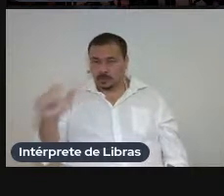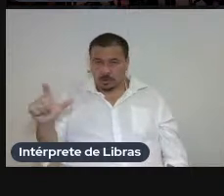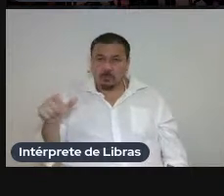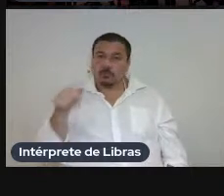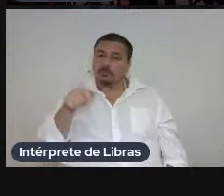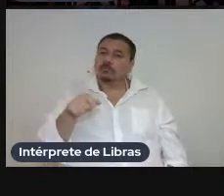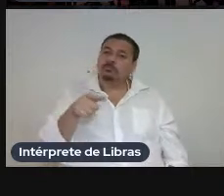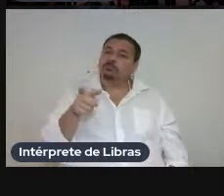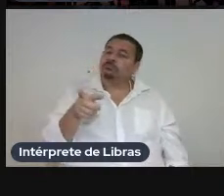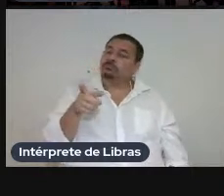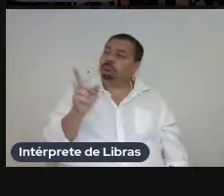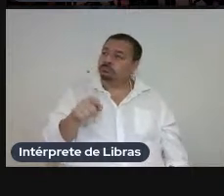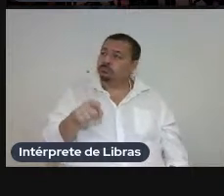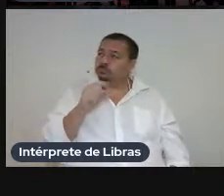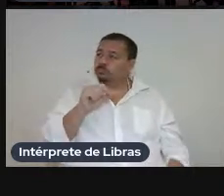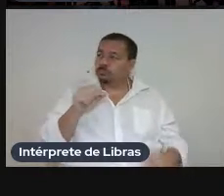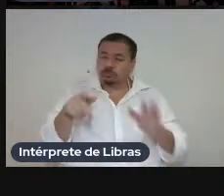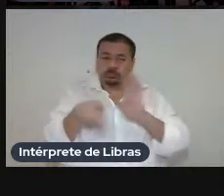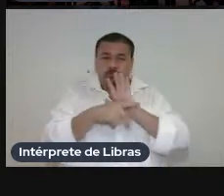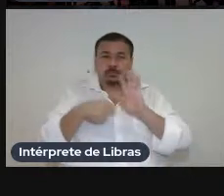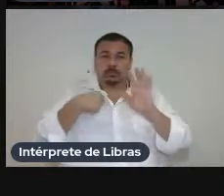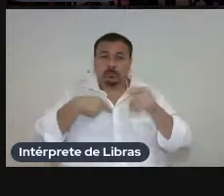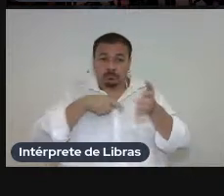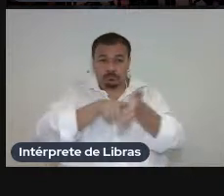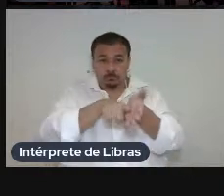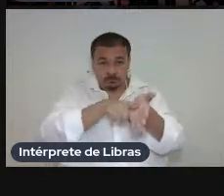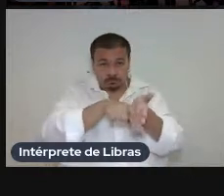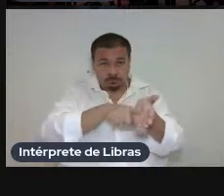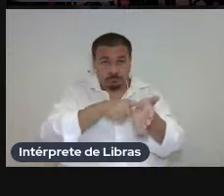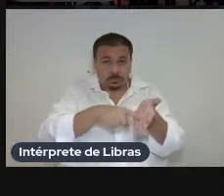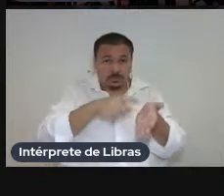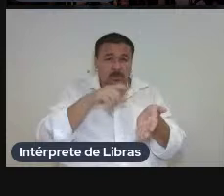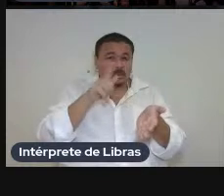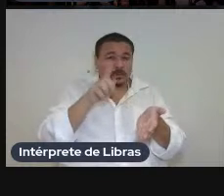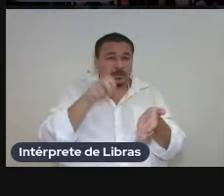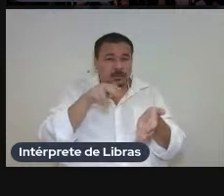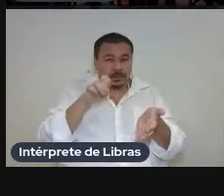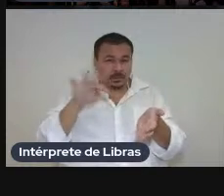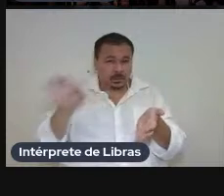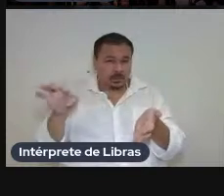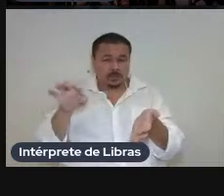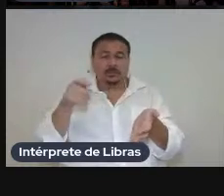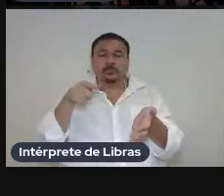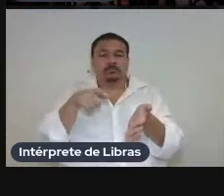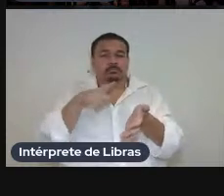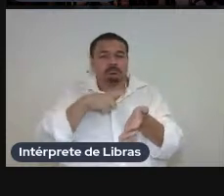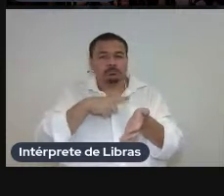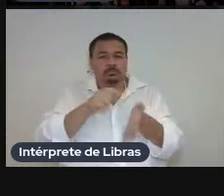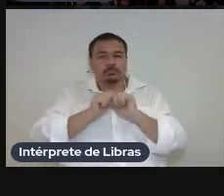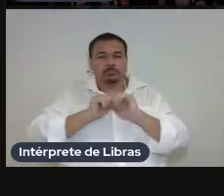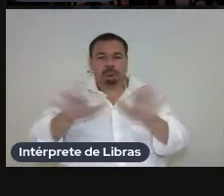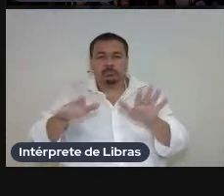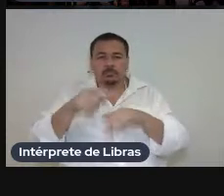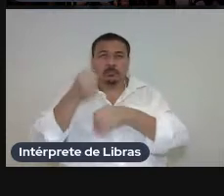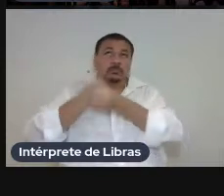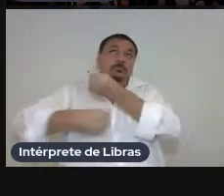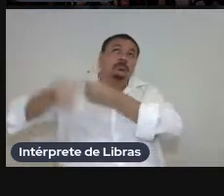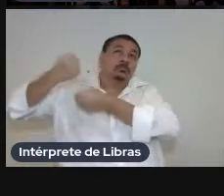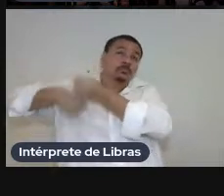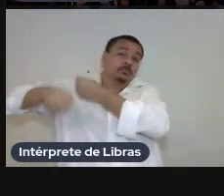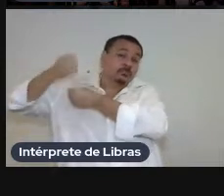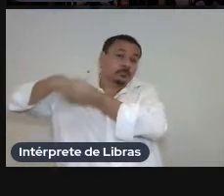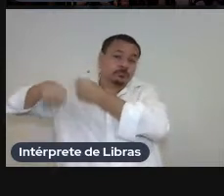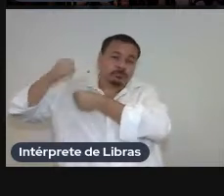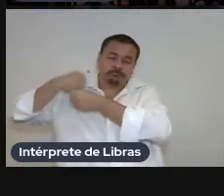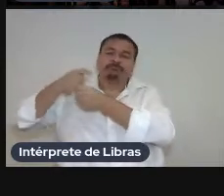dessa pesquisa que Jeanette publicou há anos atrás até um embasamento sobre o que